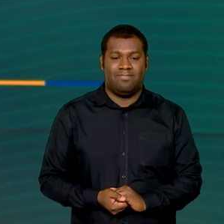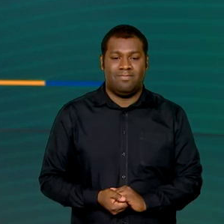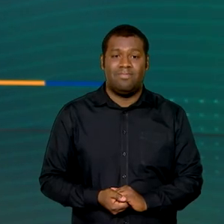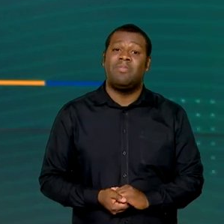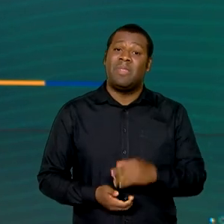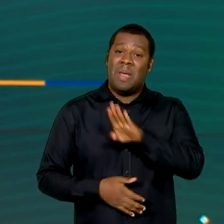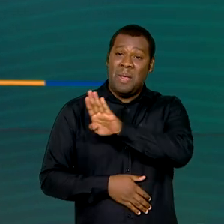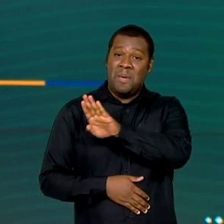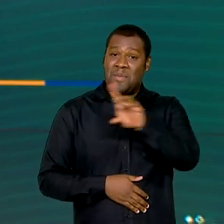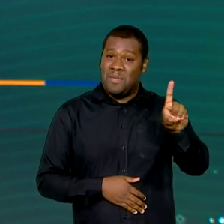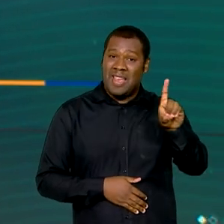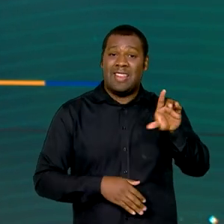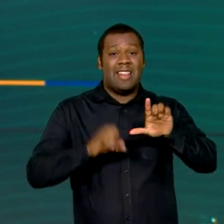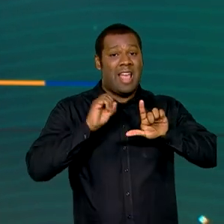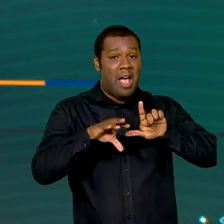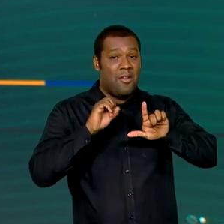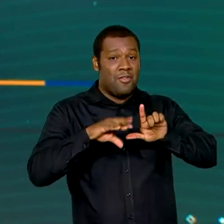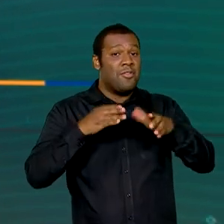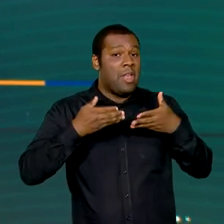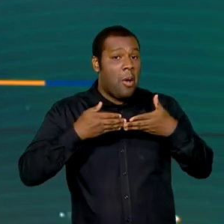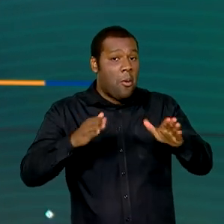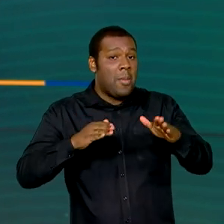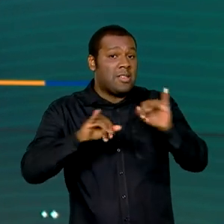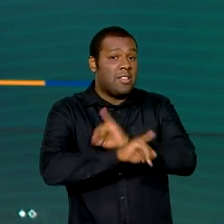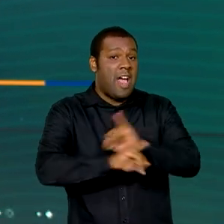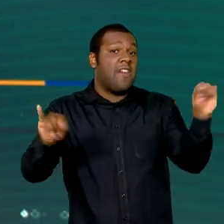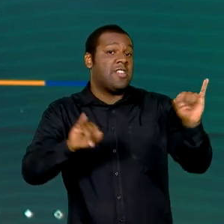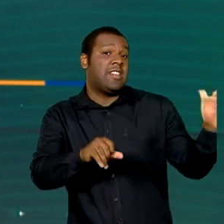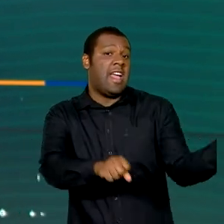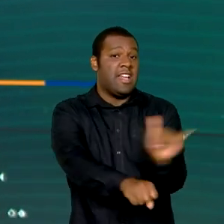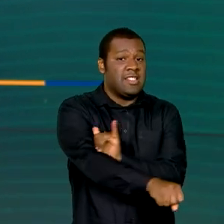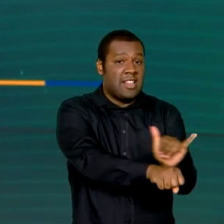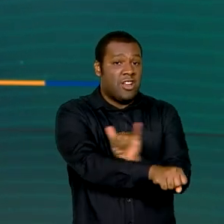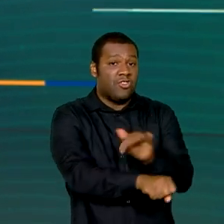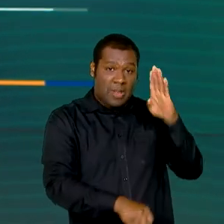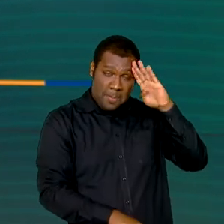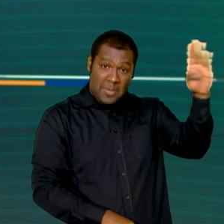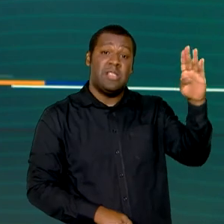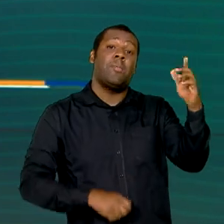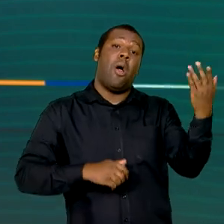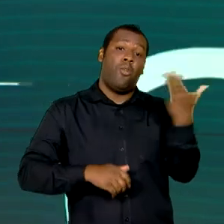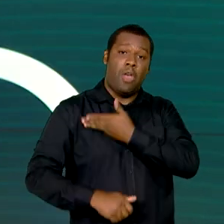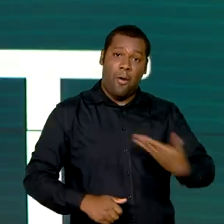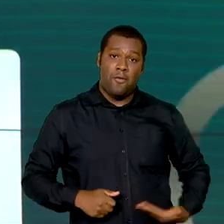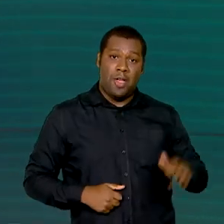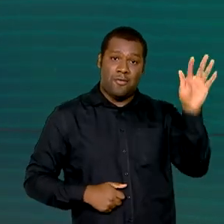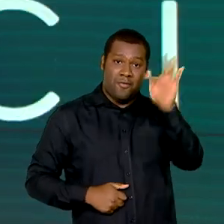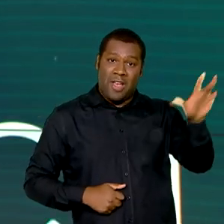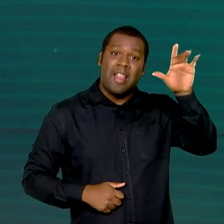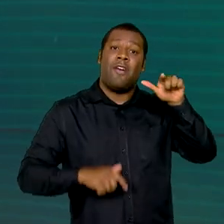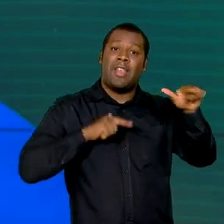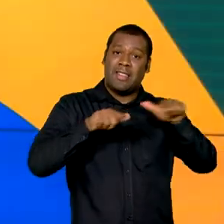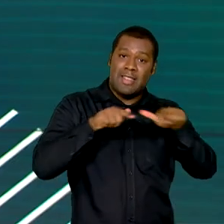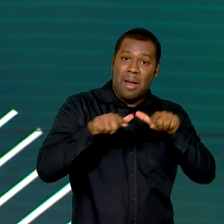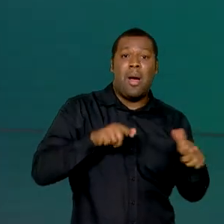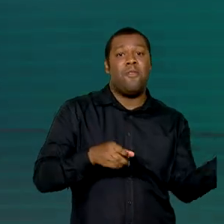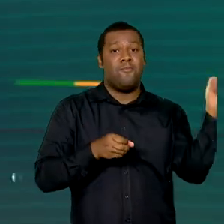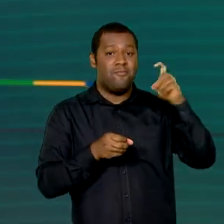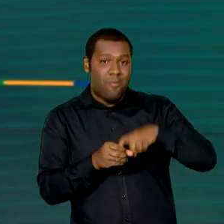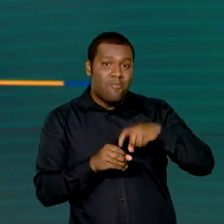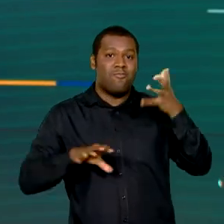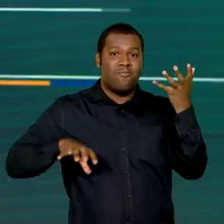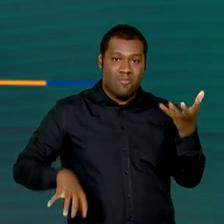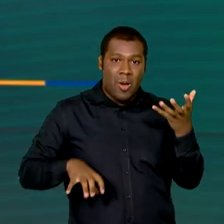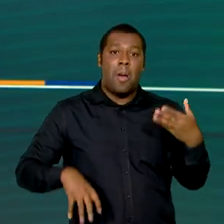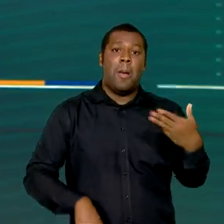E o Brasil em dia começa com as prioridades do governo federal na retomada dos trabalhos no Congresso. Depois de se reunir com